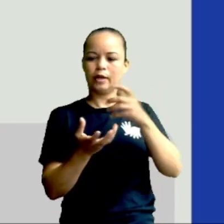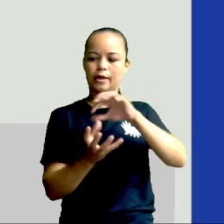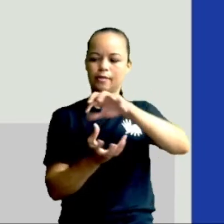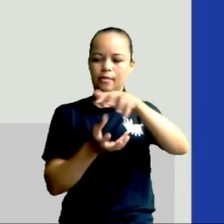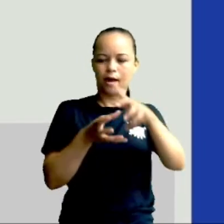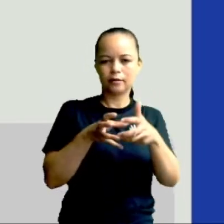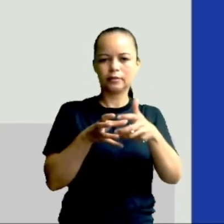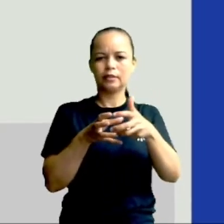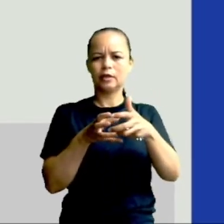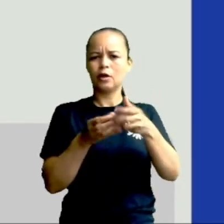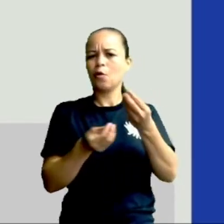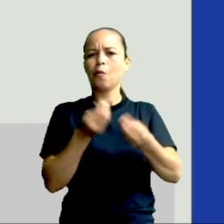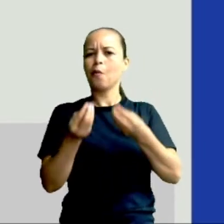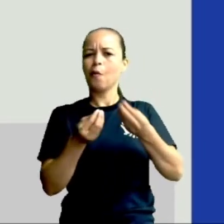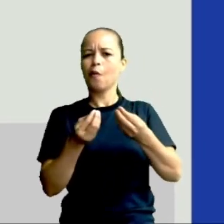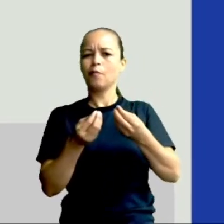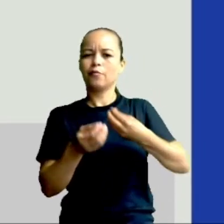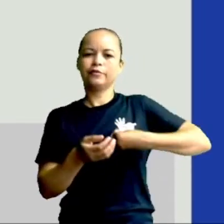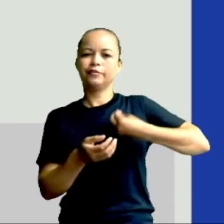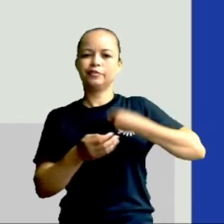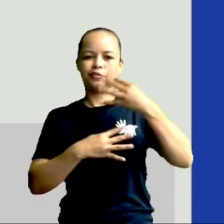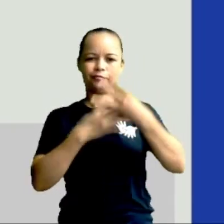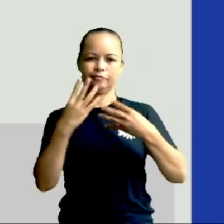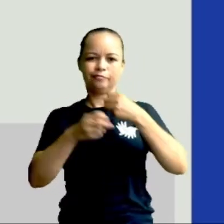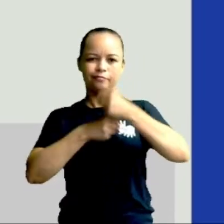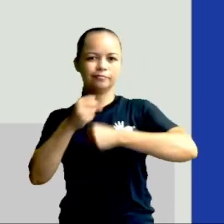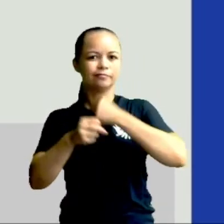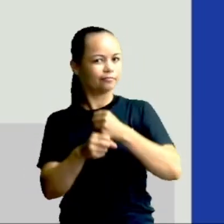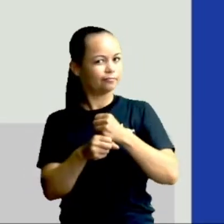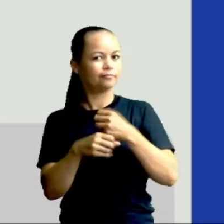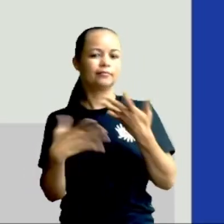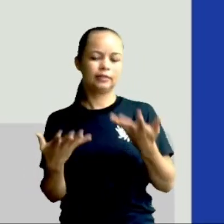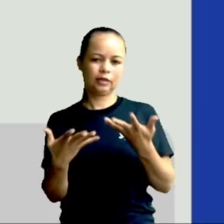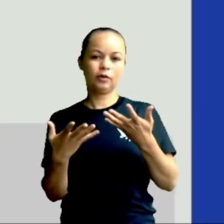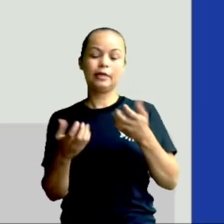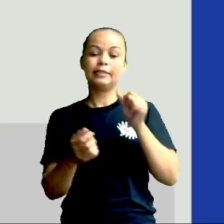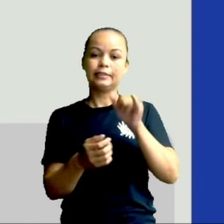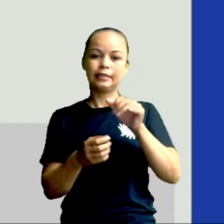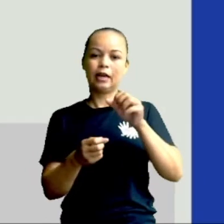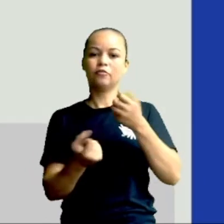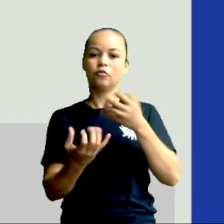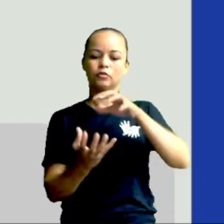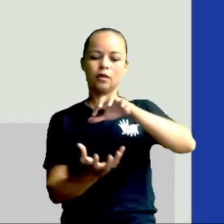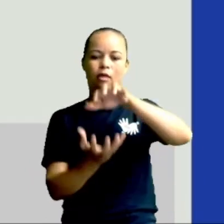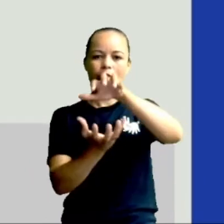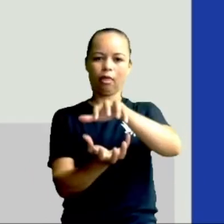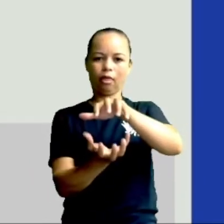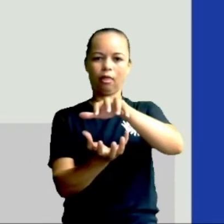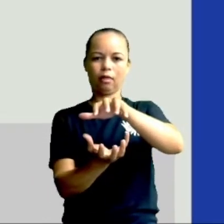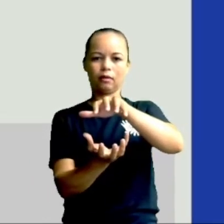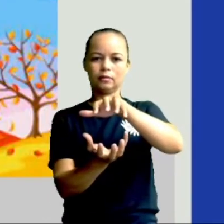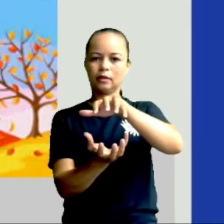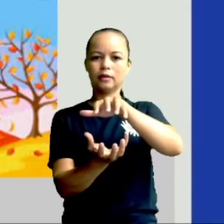Olha só, tá vendo como ela é inclinada? Se ela fosse reta, seria sempre a mesma estação, tá?